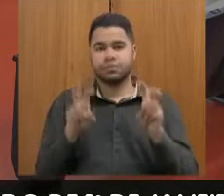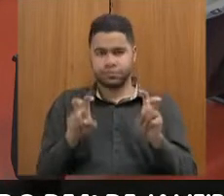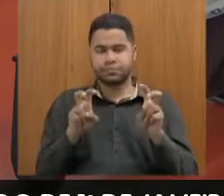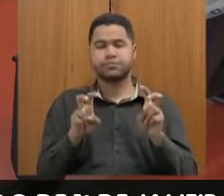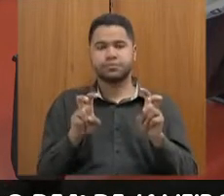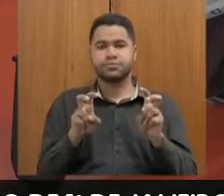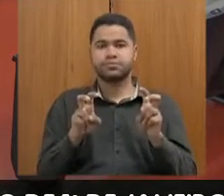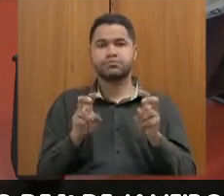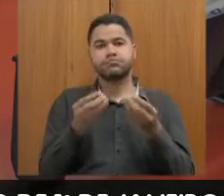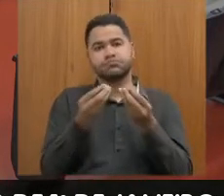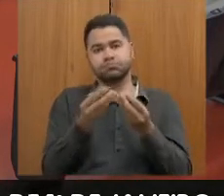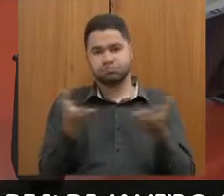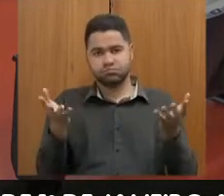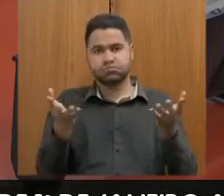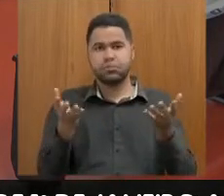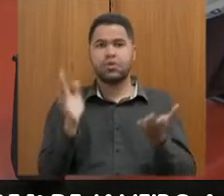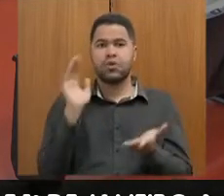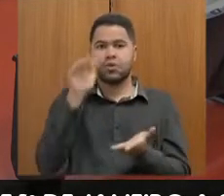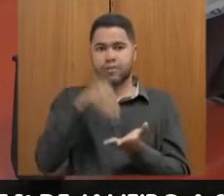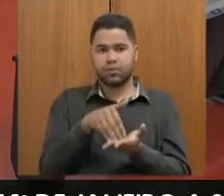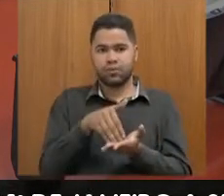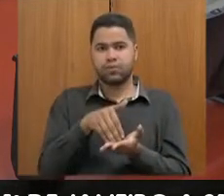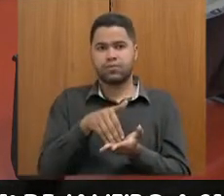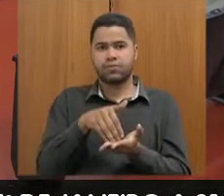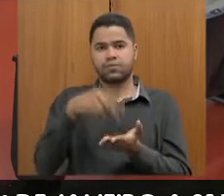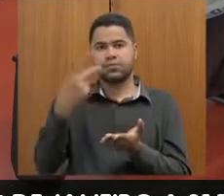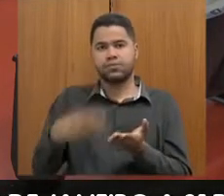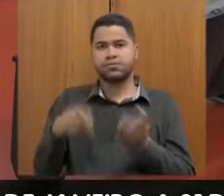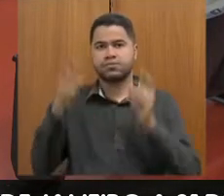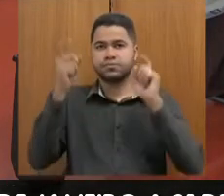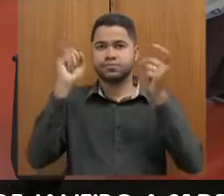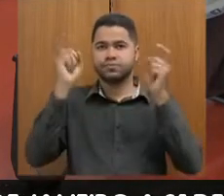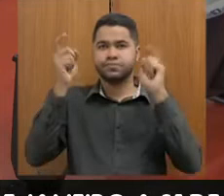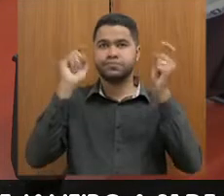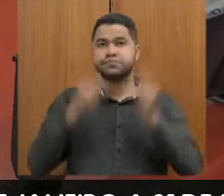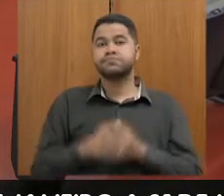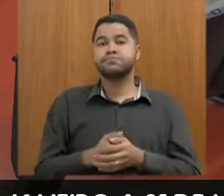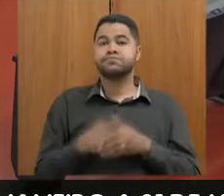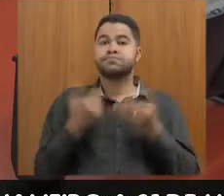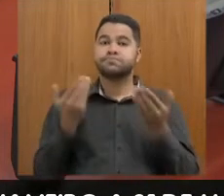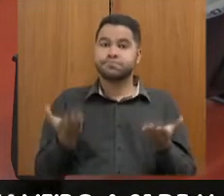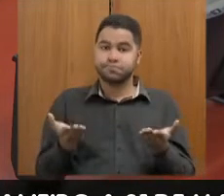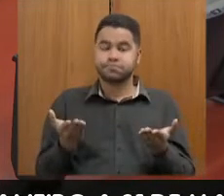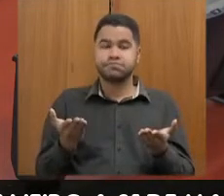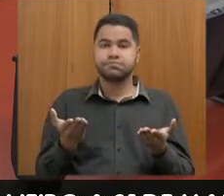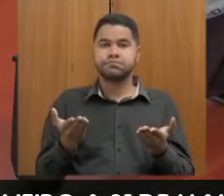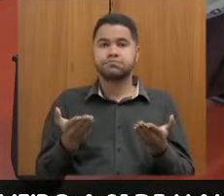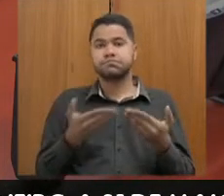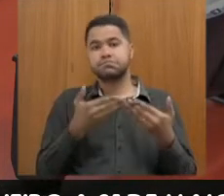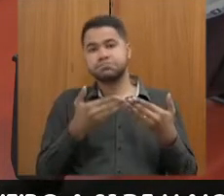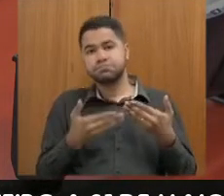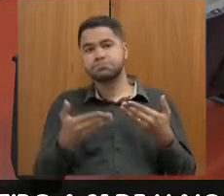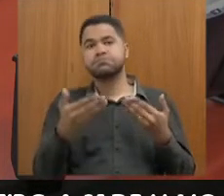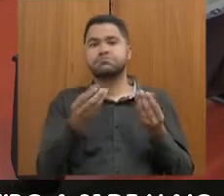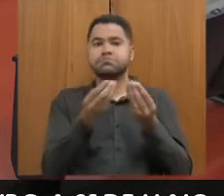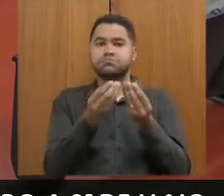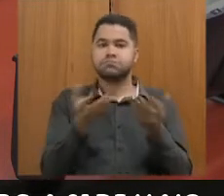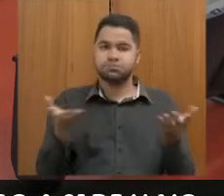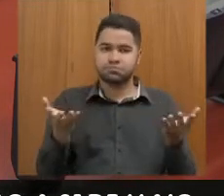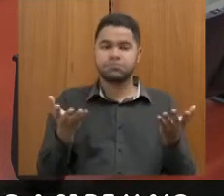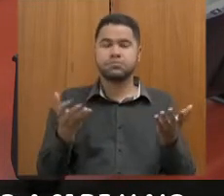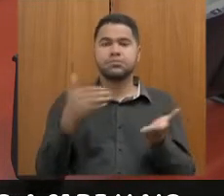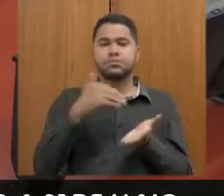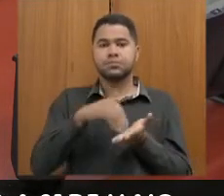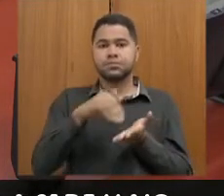deliberadas ao final desta reunião. Assim sendo, sem adiantar mais, passa a palavra ao senhor